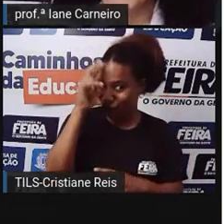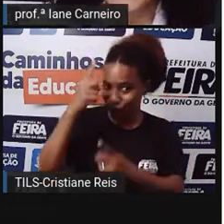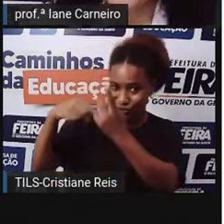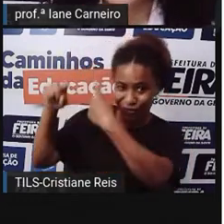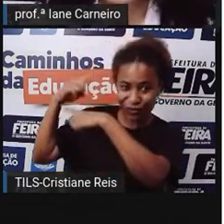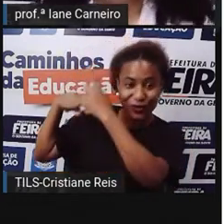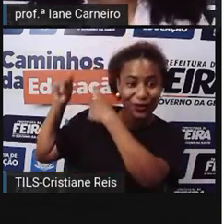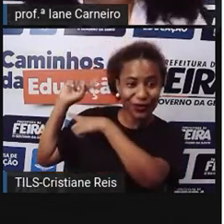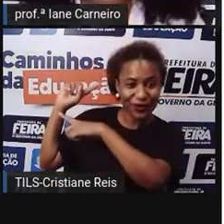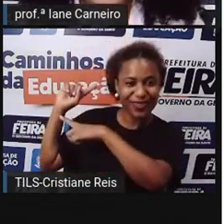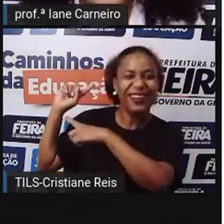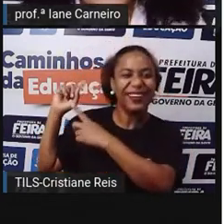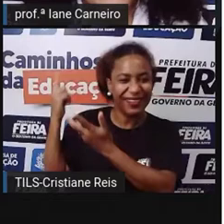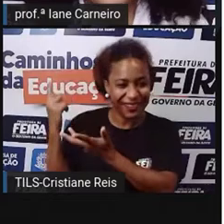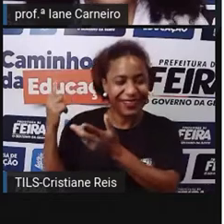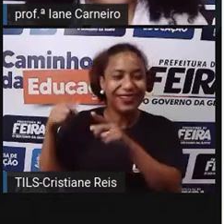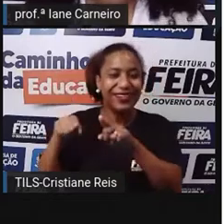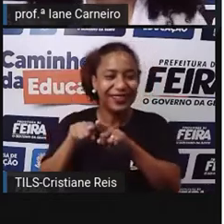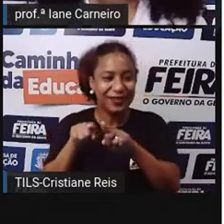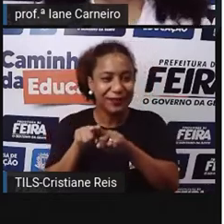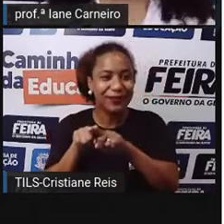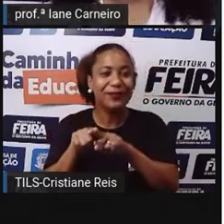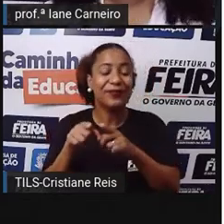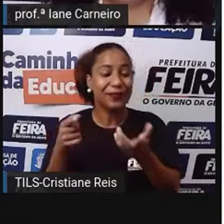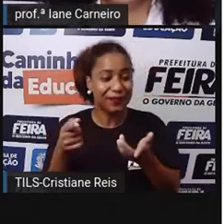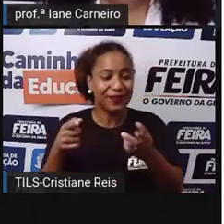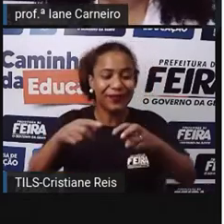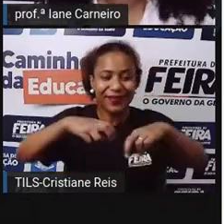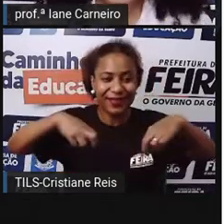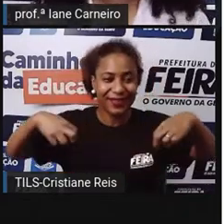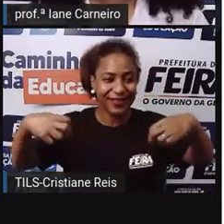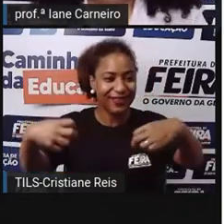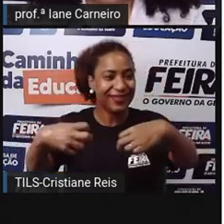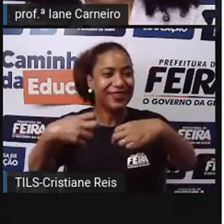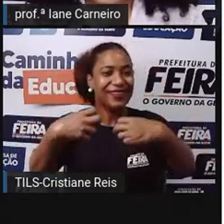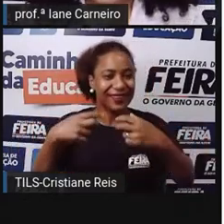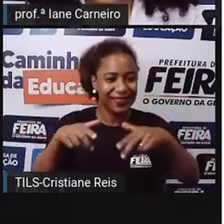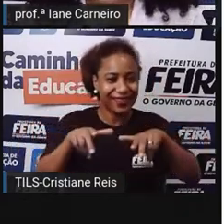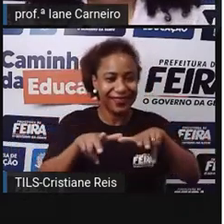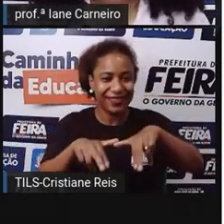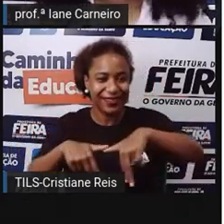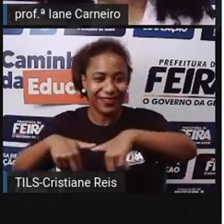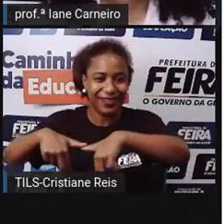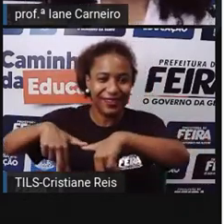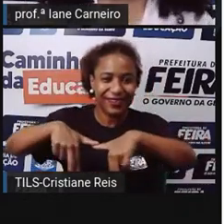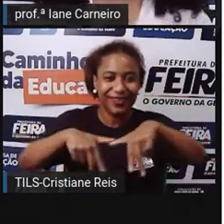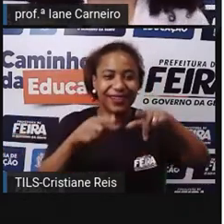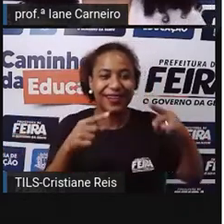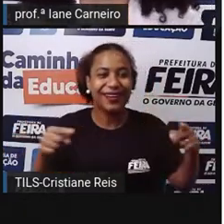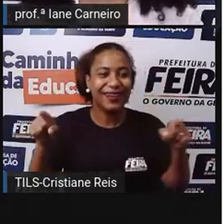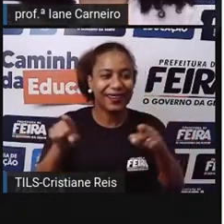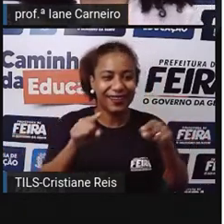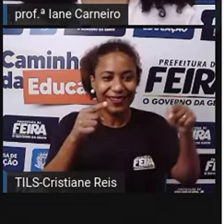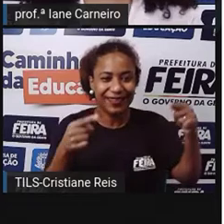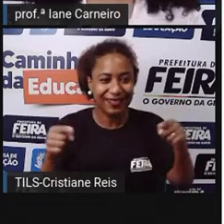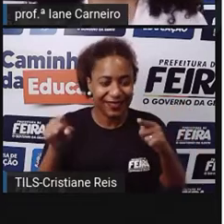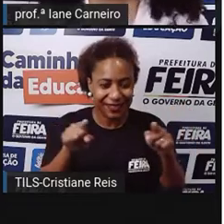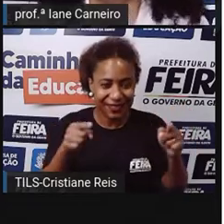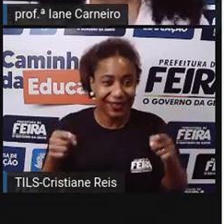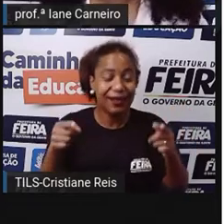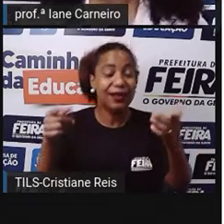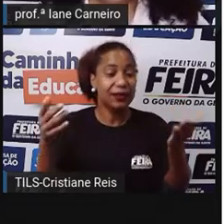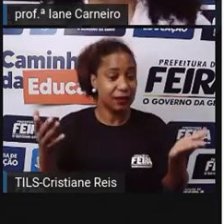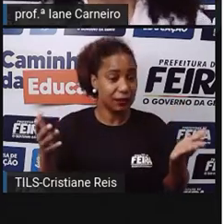roda, né? E o tema da nossa aula tem a ver com uma parlenda, né? Que é um gênero